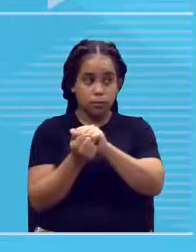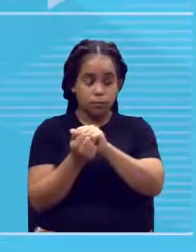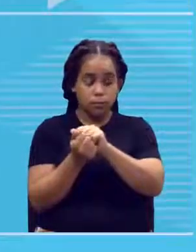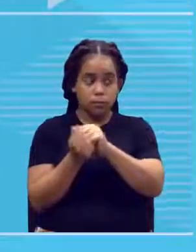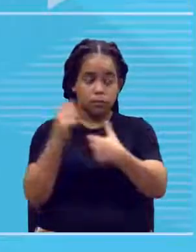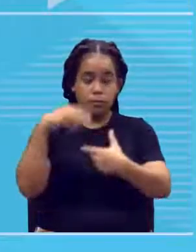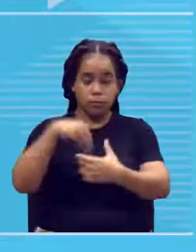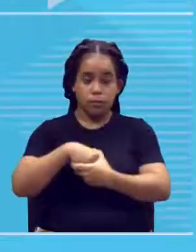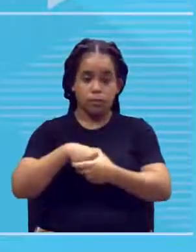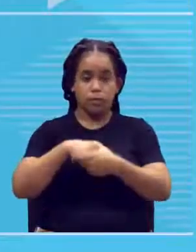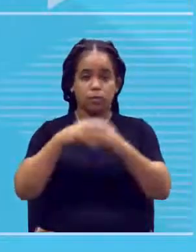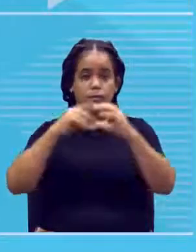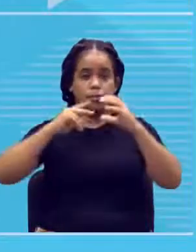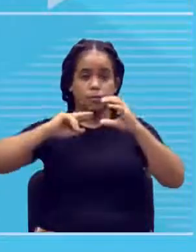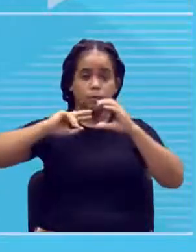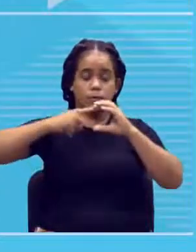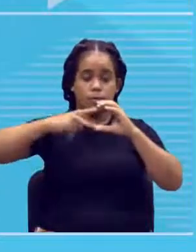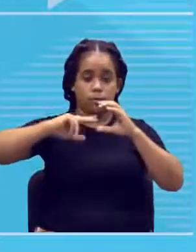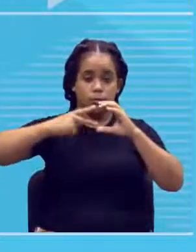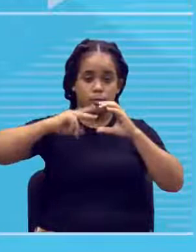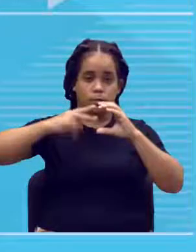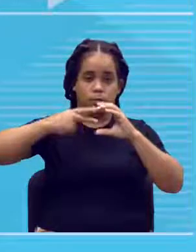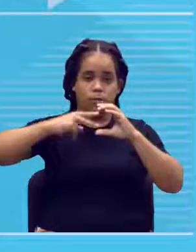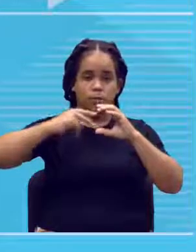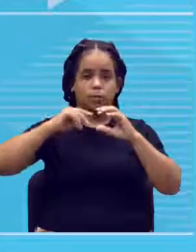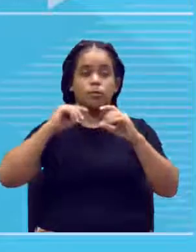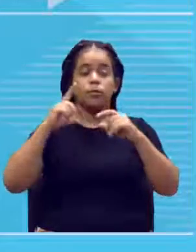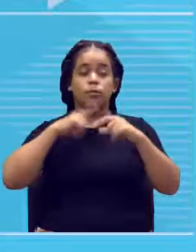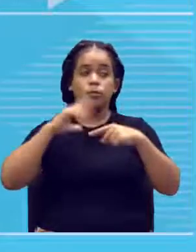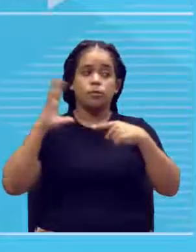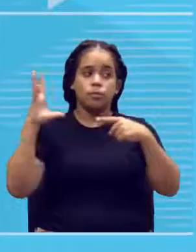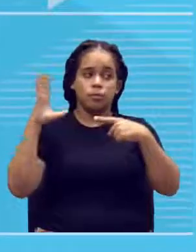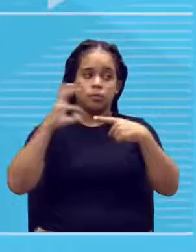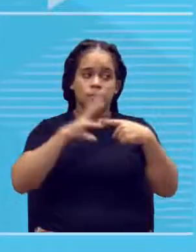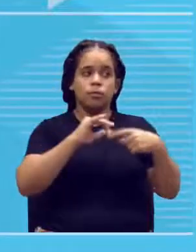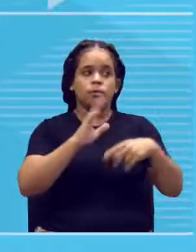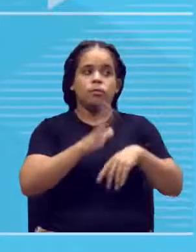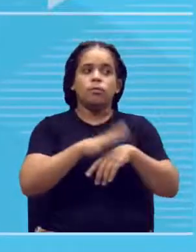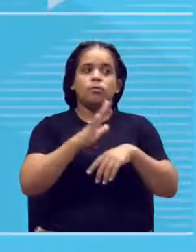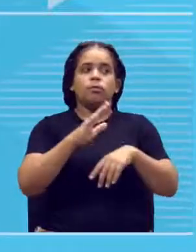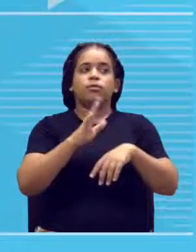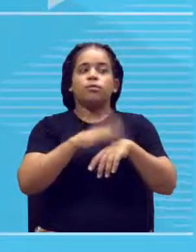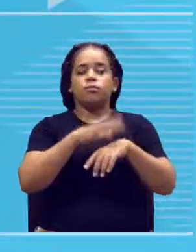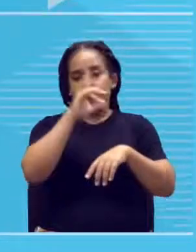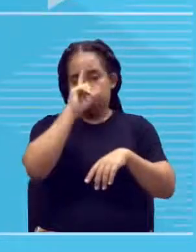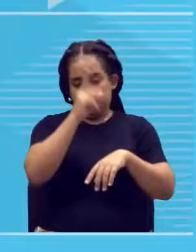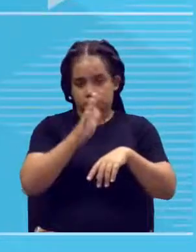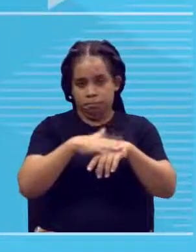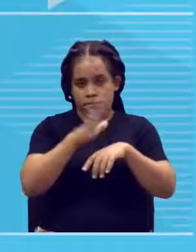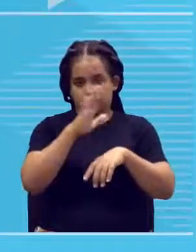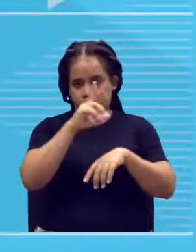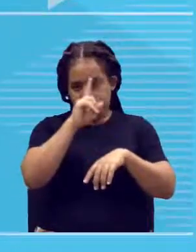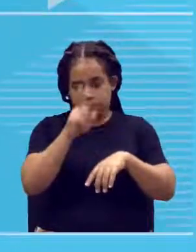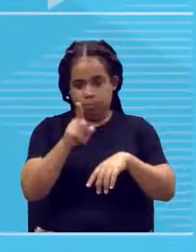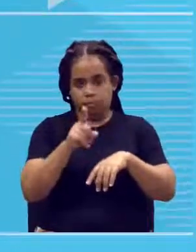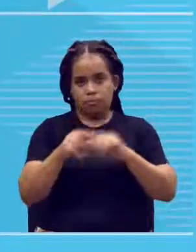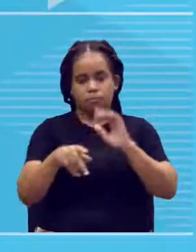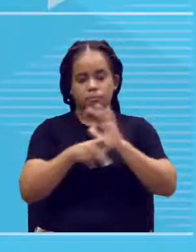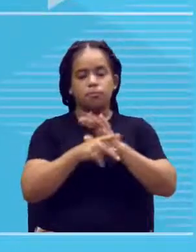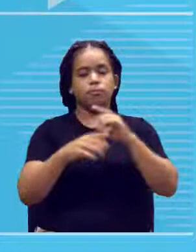no cromossomo, o dominante vai falar mais alto. A manifestação vai ser do